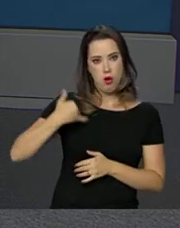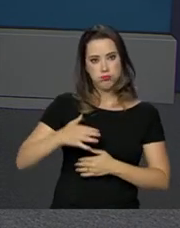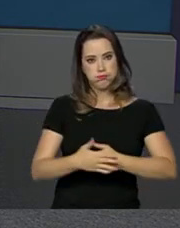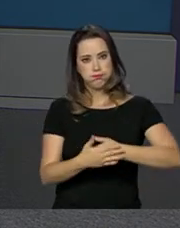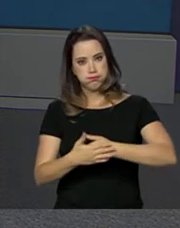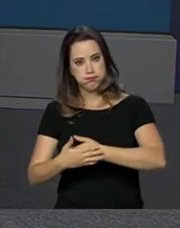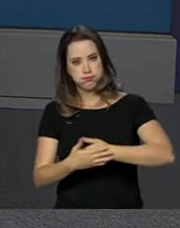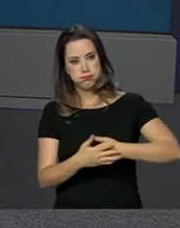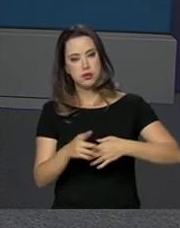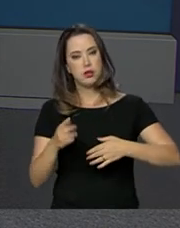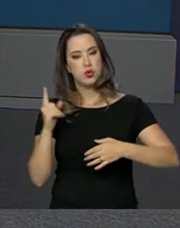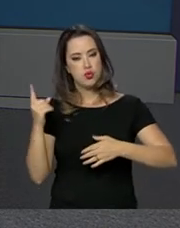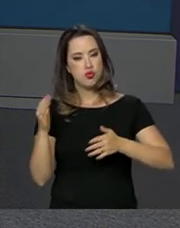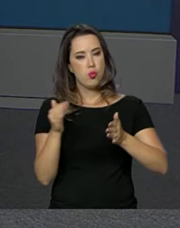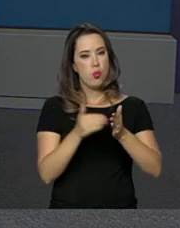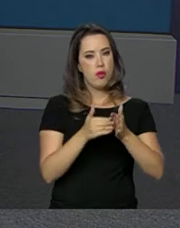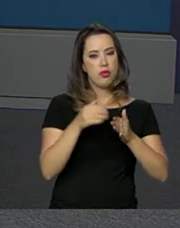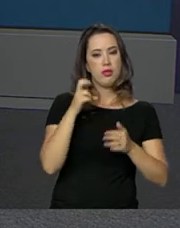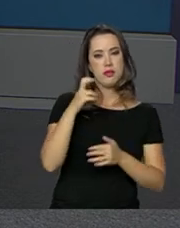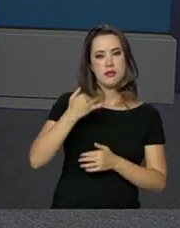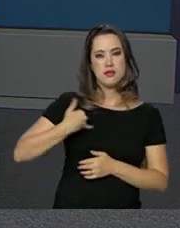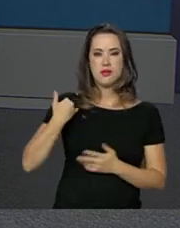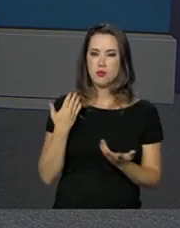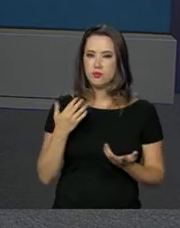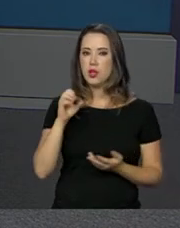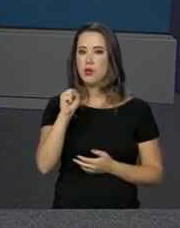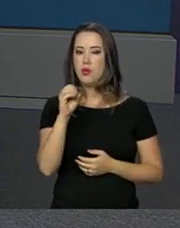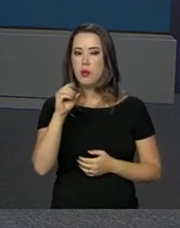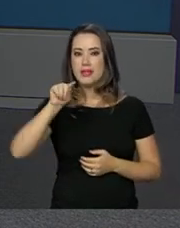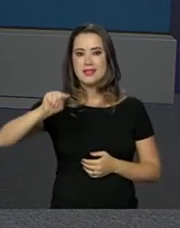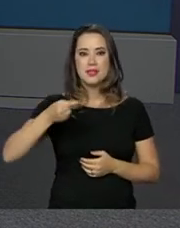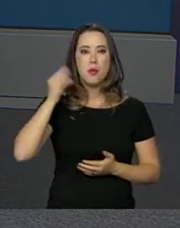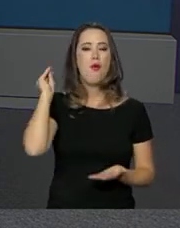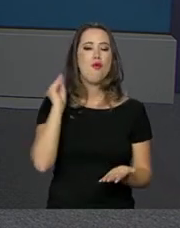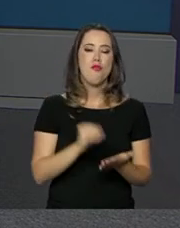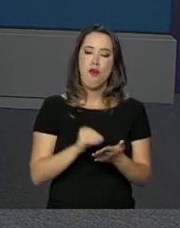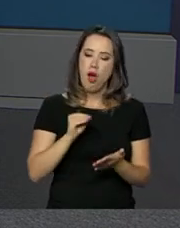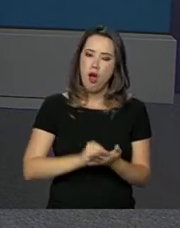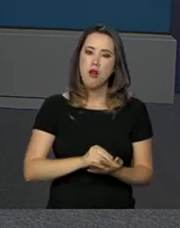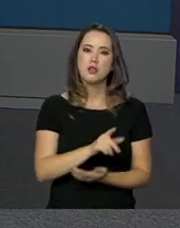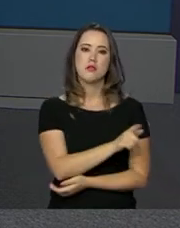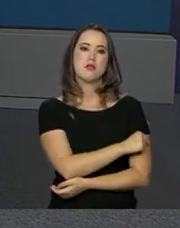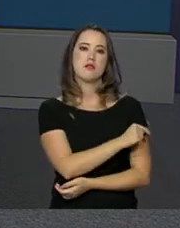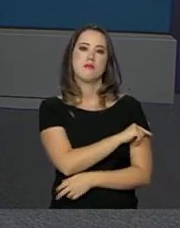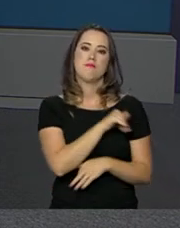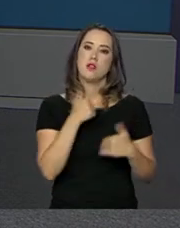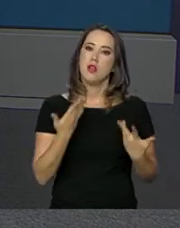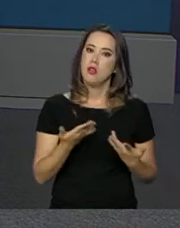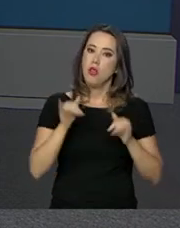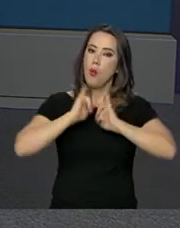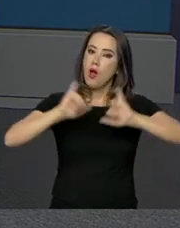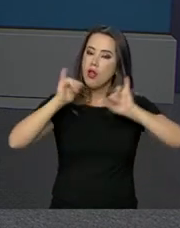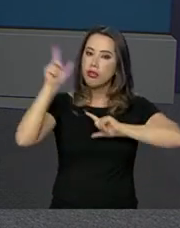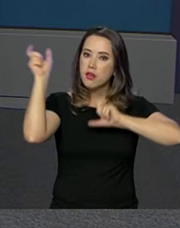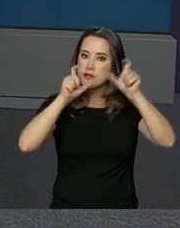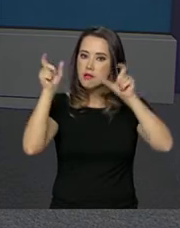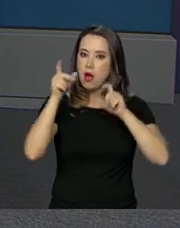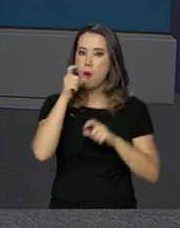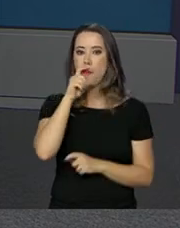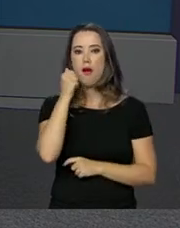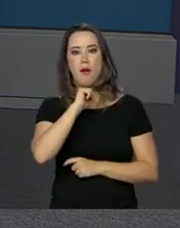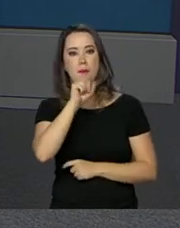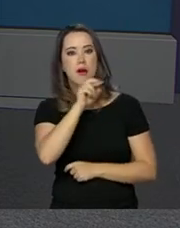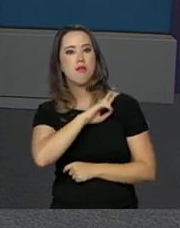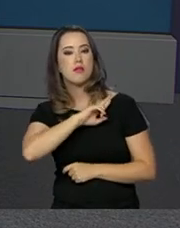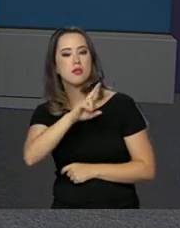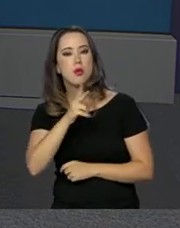e, de acordo com o governo, cerca de 800 mil ainda não foram vacinadas. Então, vale o alerta aos pais e